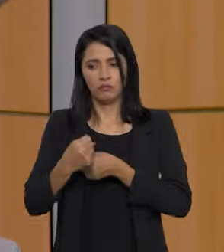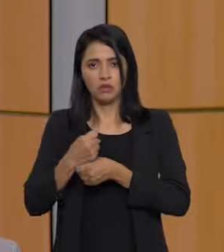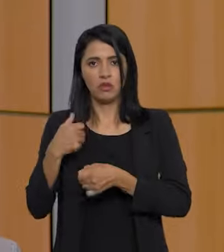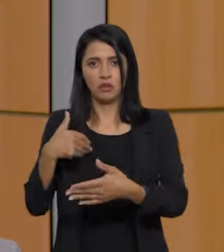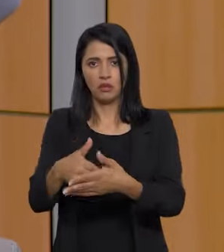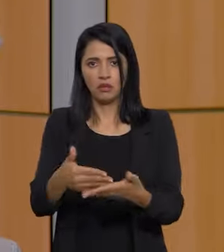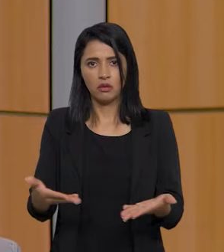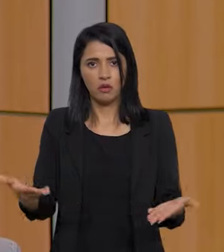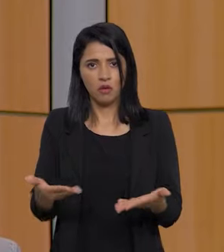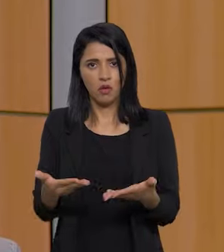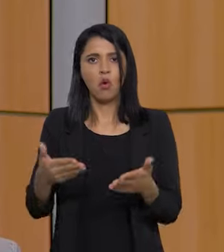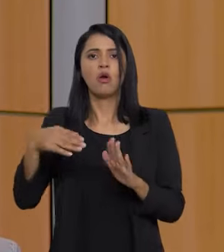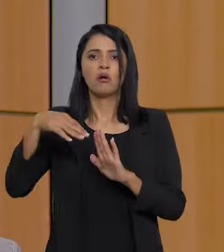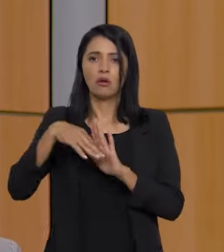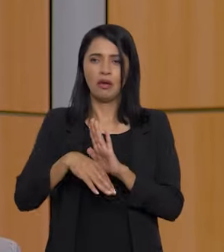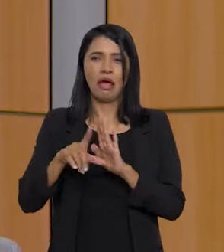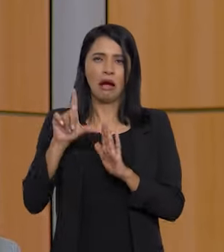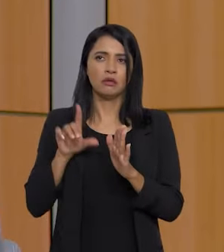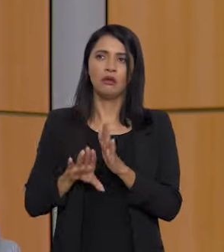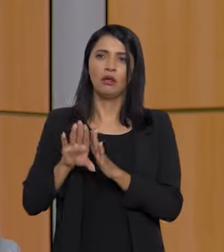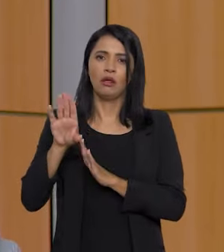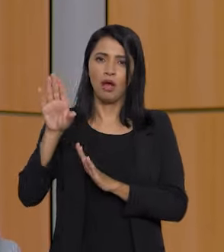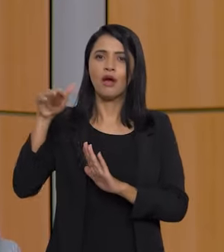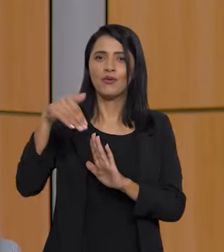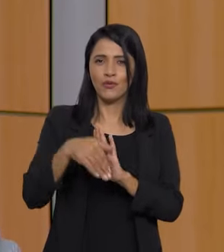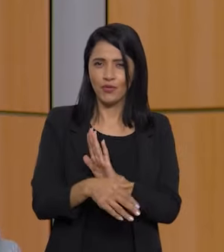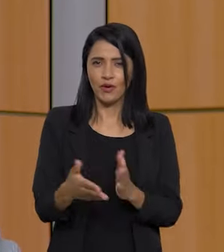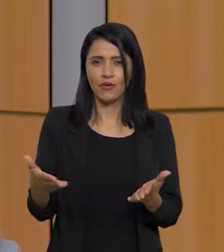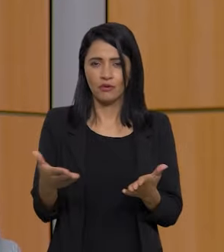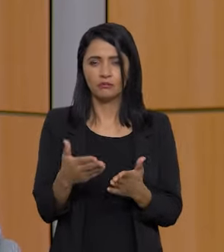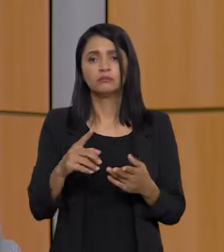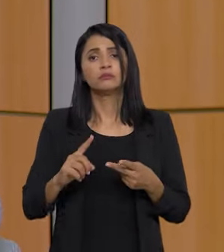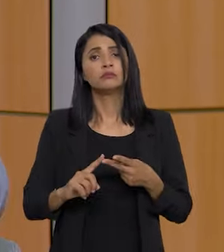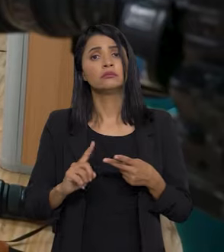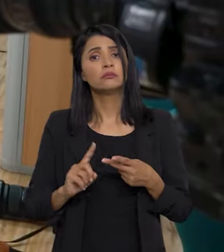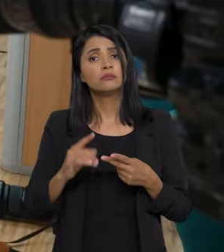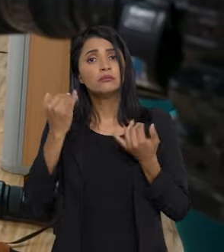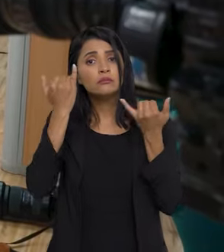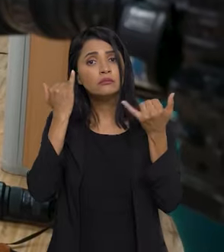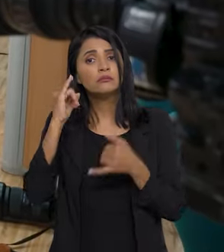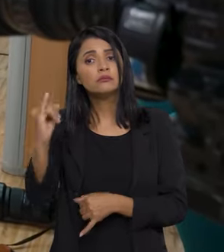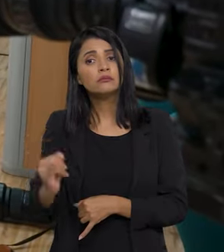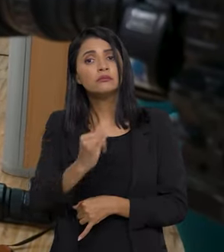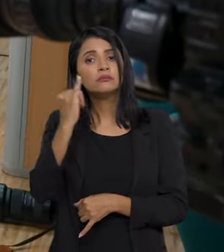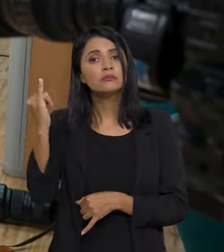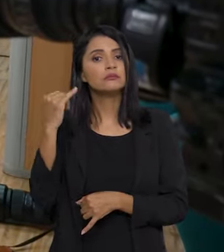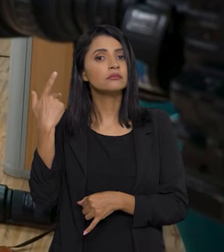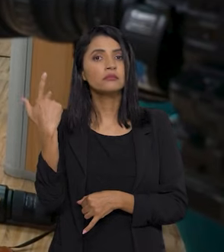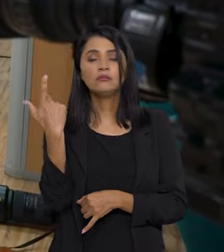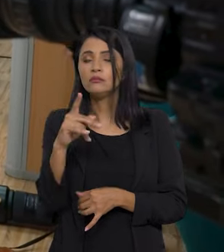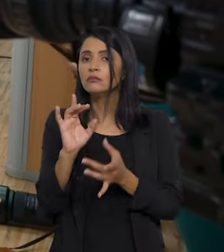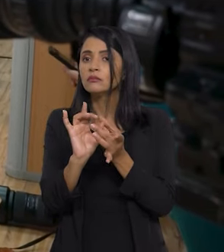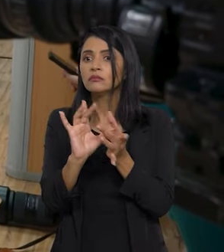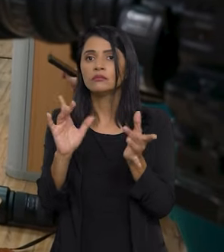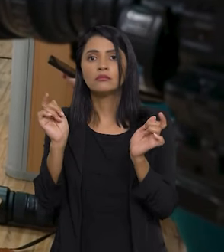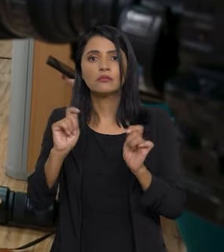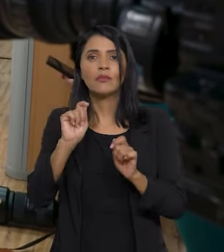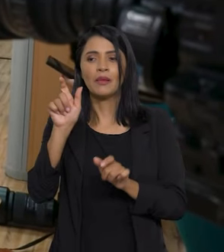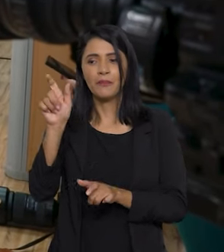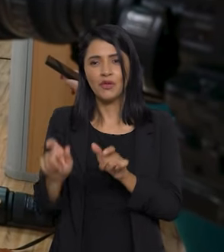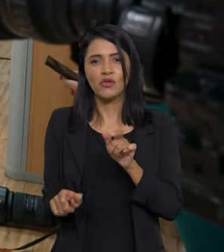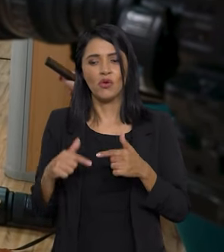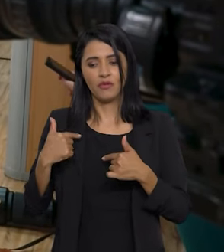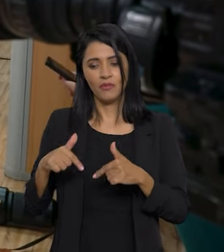não crescendo e agora abaixou. E um segundo dado importante é que foi a maior libertação de